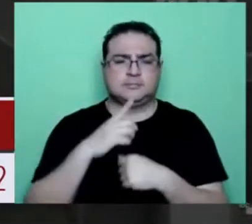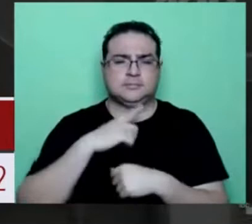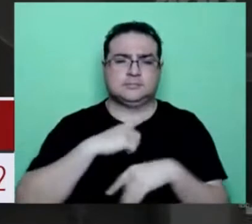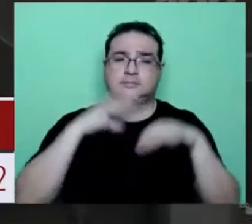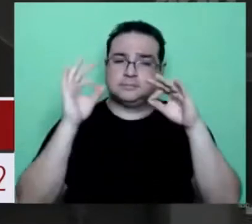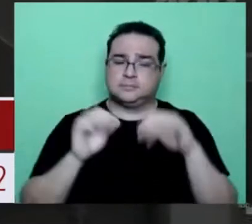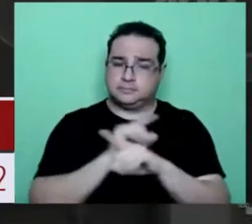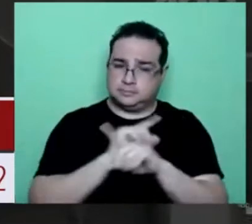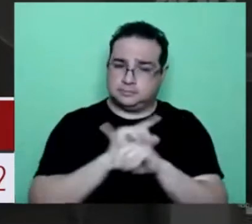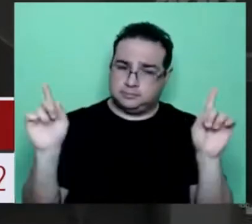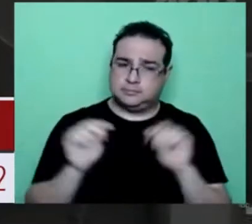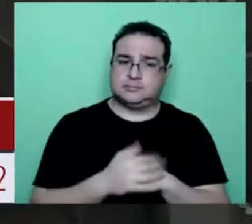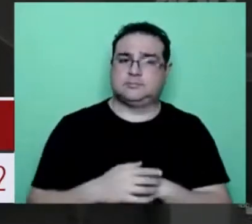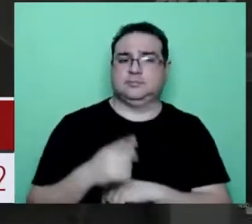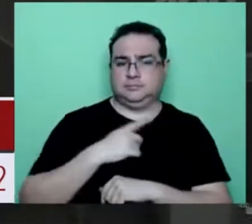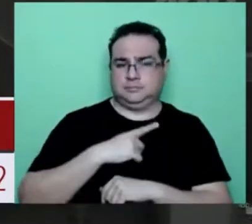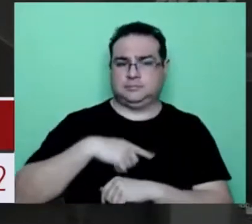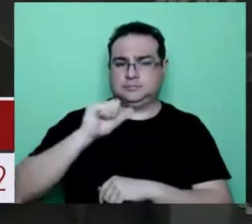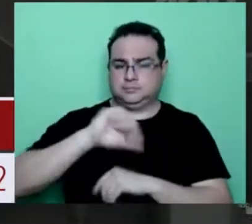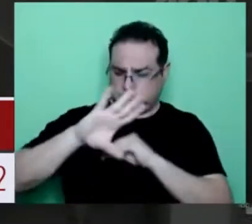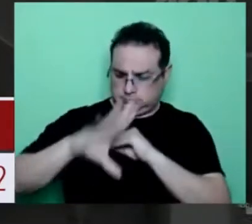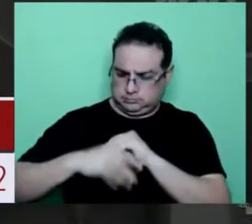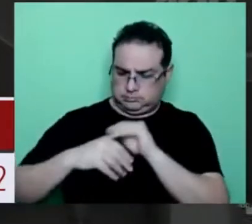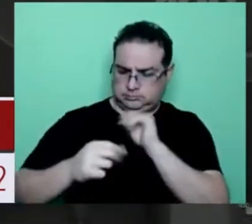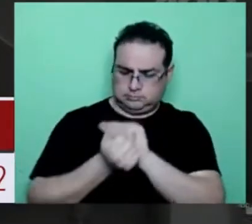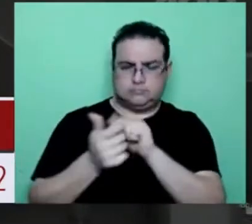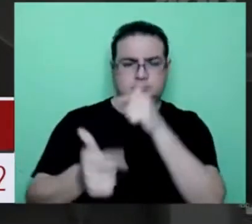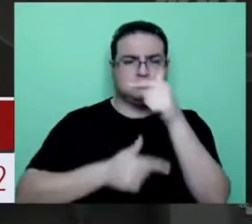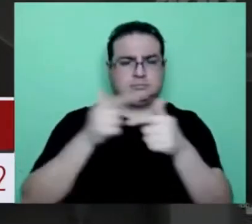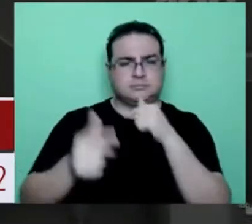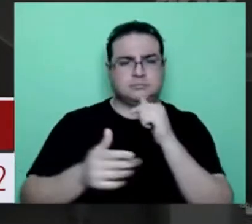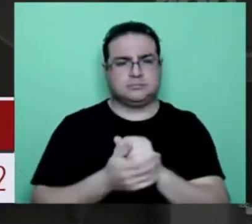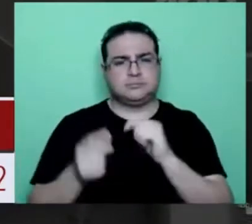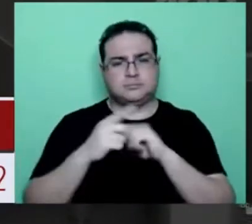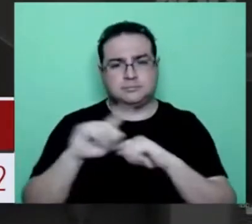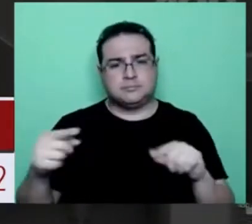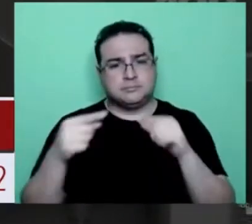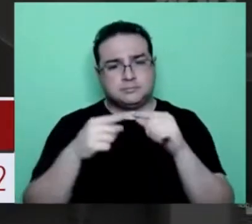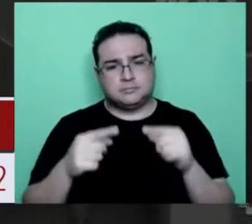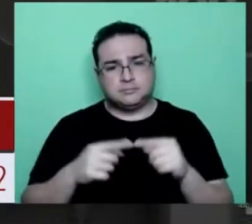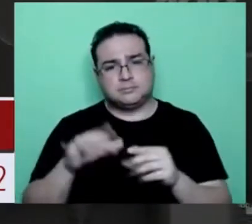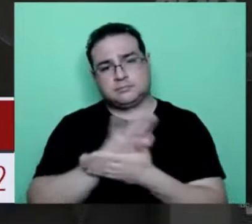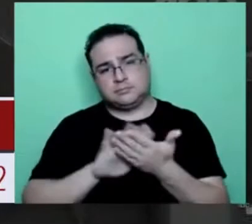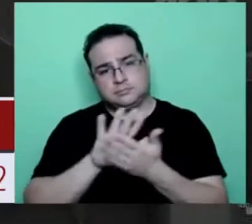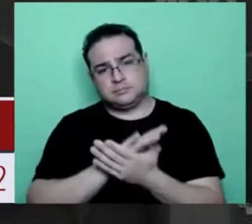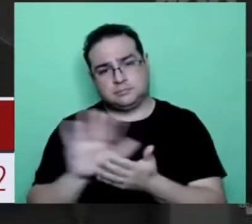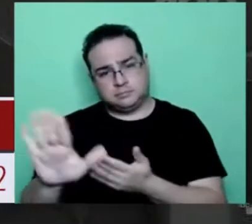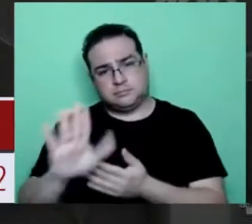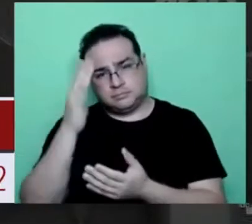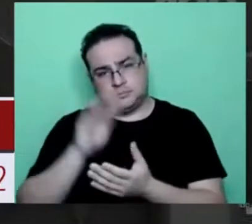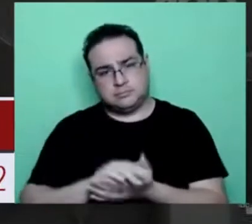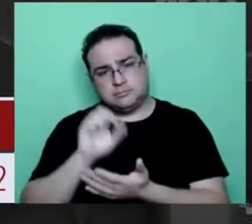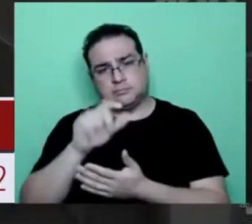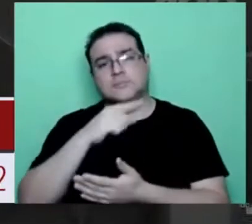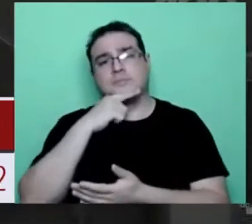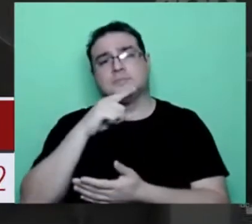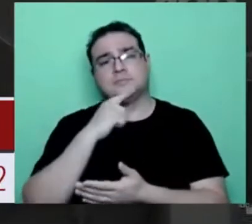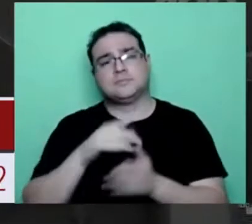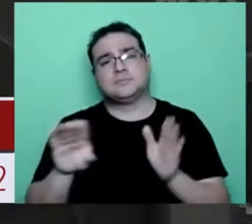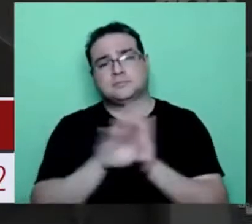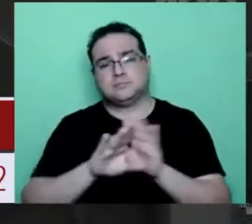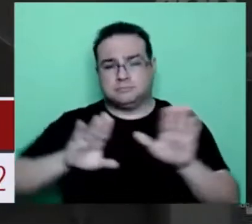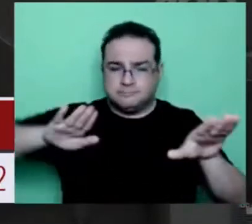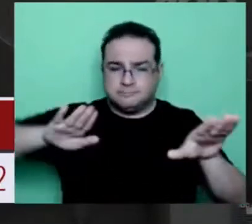que não, vai ter que ser implantado em determinado serviço. Mas na hipótese de não derem nada. Então se eu não chegar na praia,